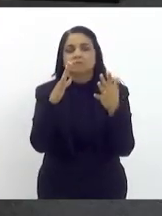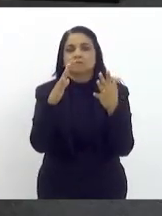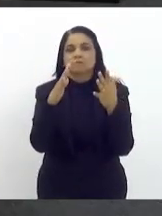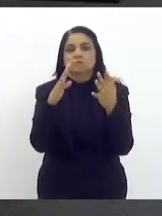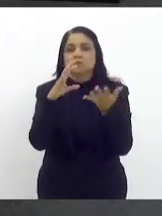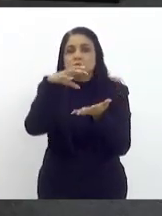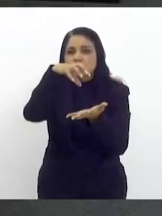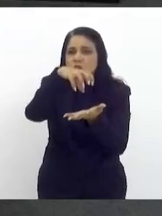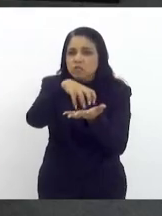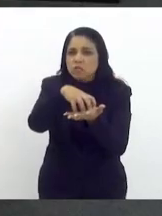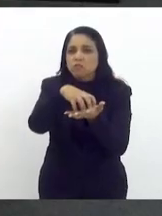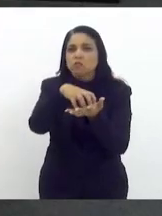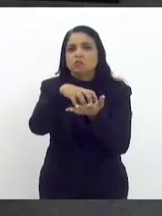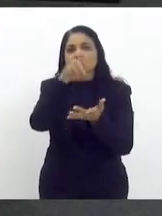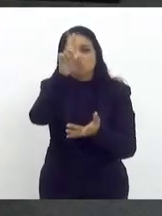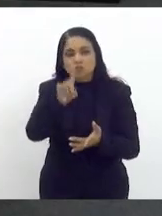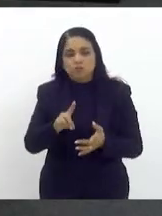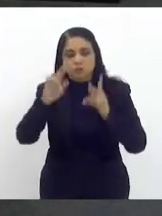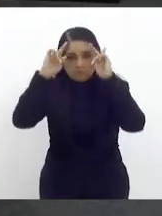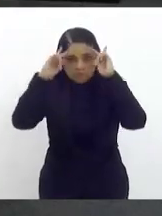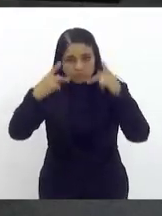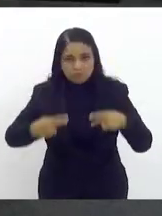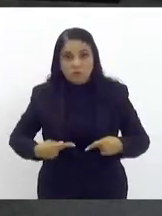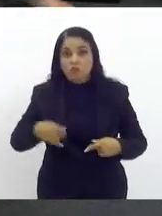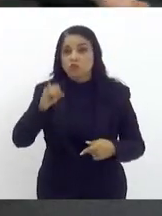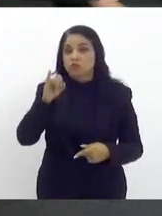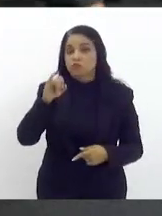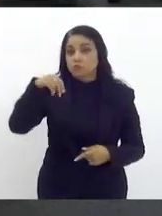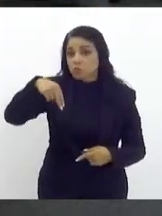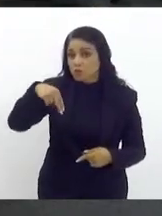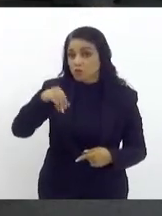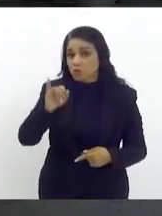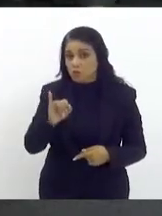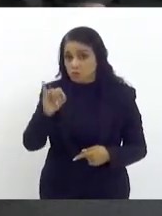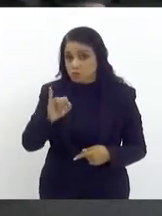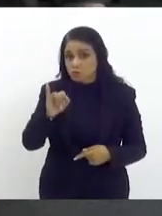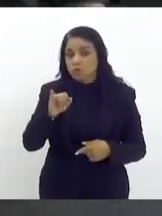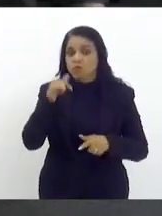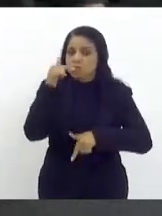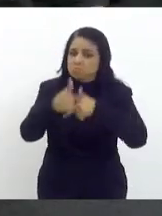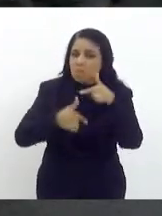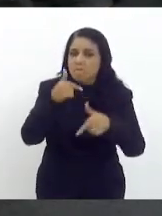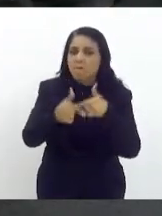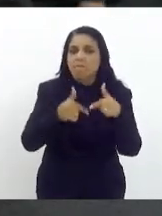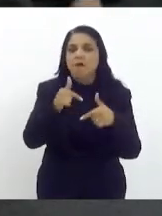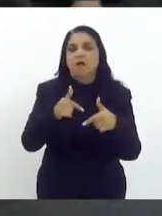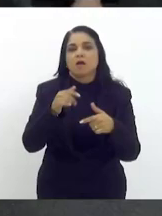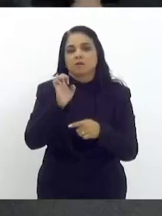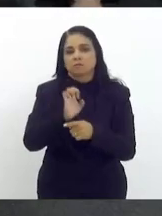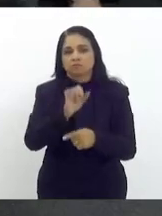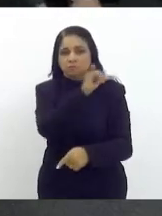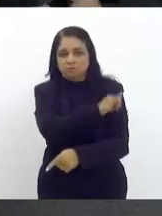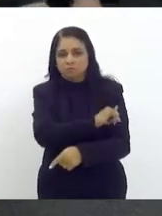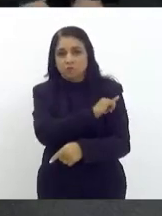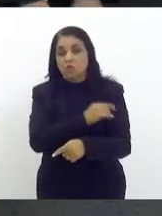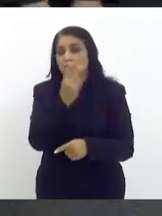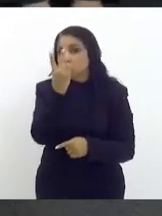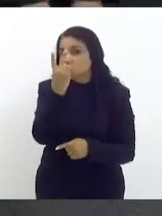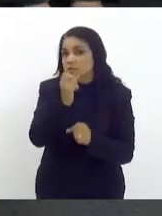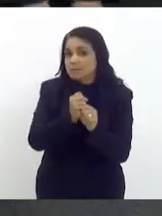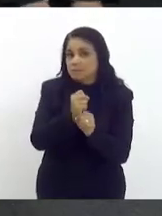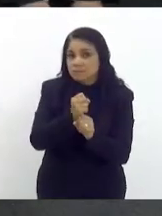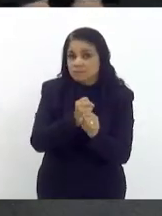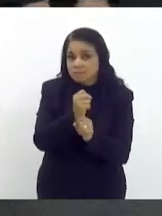de direitos humanos de Nova Iguaçu que toca o programa no estado do Rio de Janeiro então estamos aí dois anos dessa lei